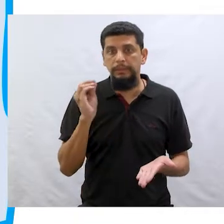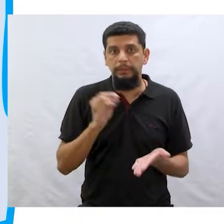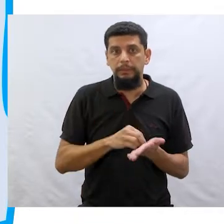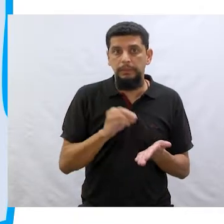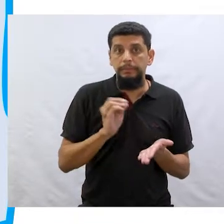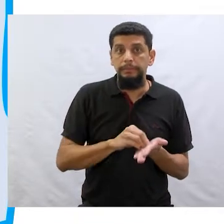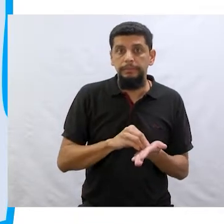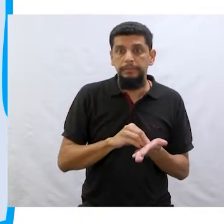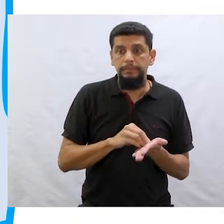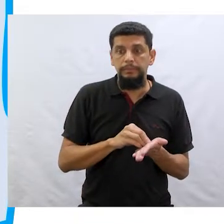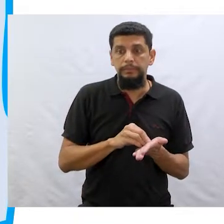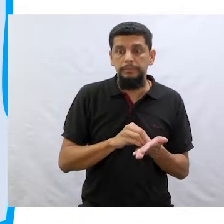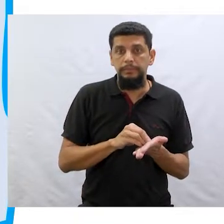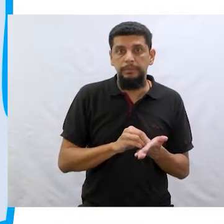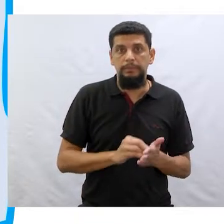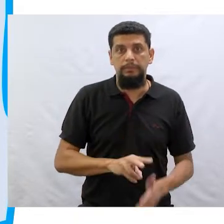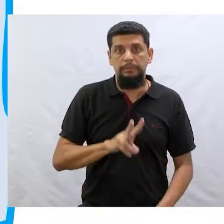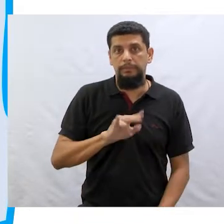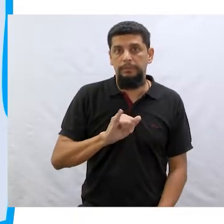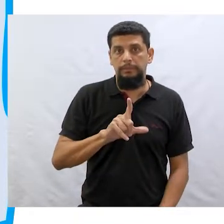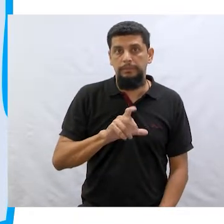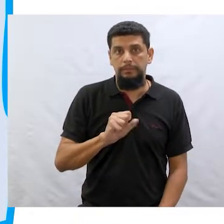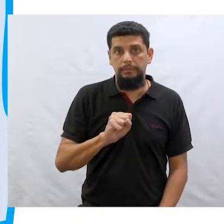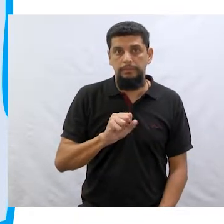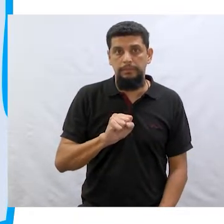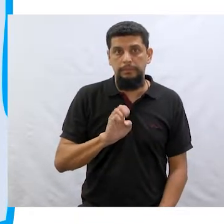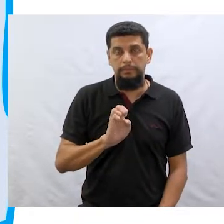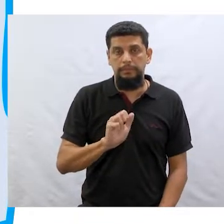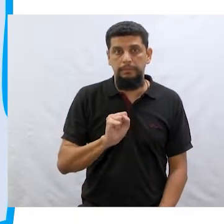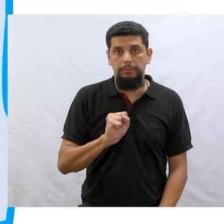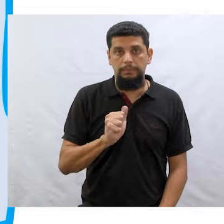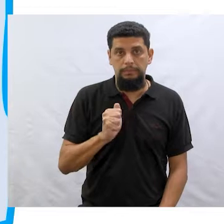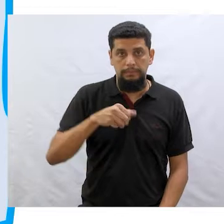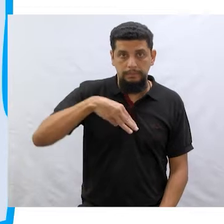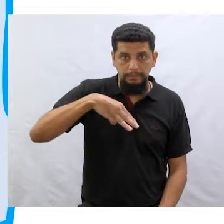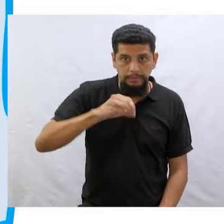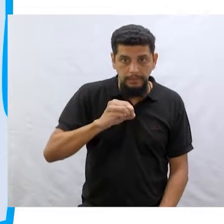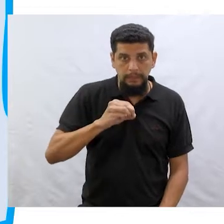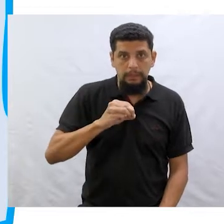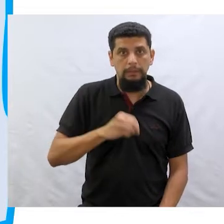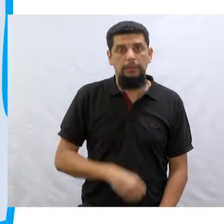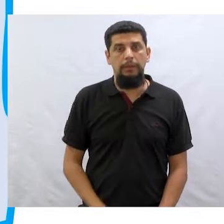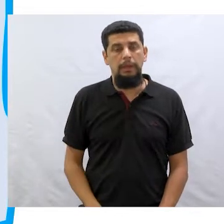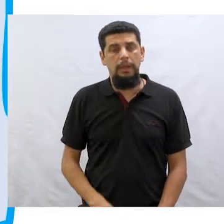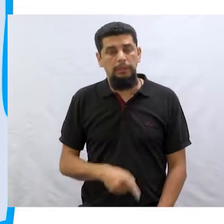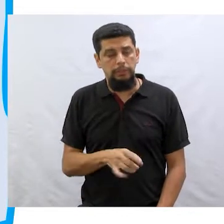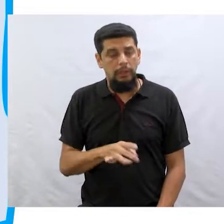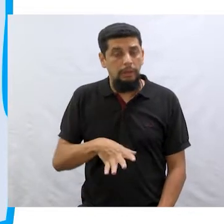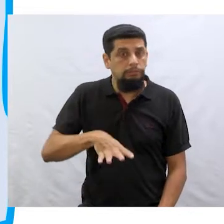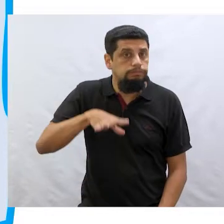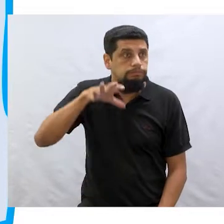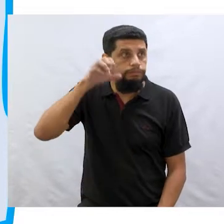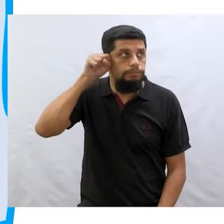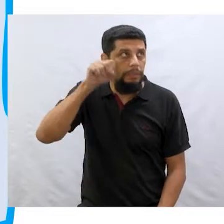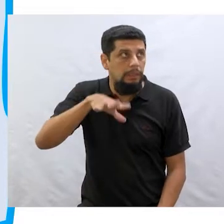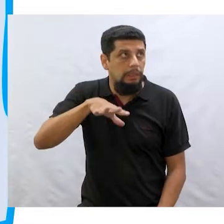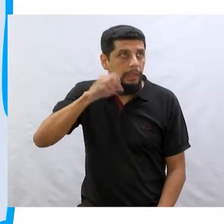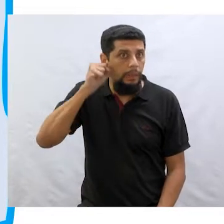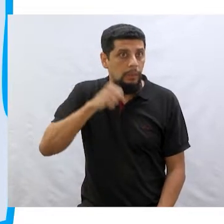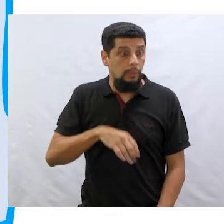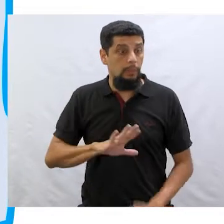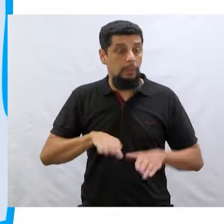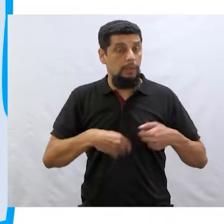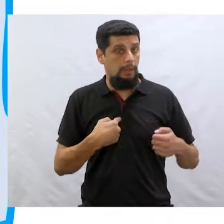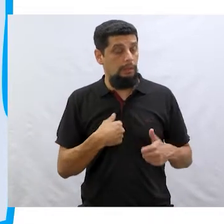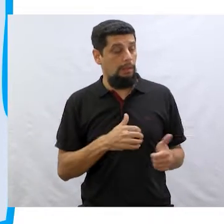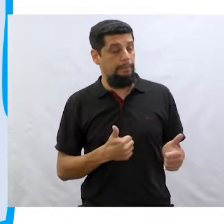a trilha sonora do Vila Sésamo. Minha fita velhusca, que o Matheus só escutava quando eu estava